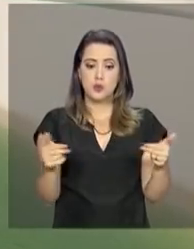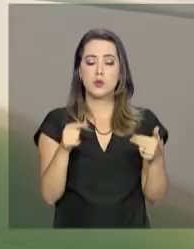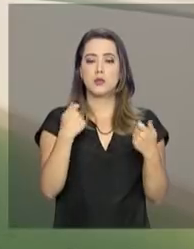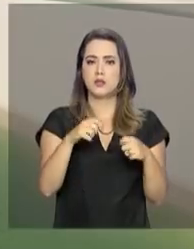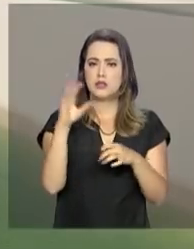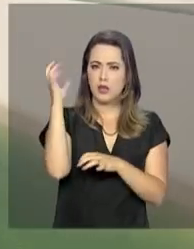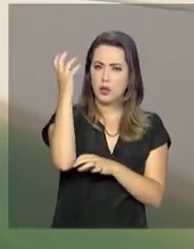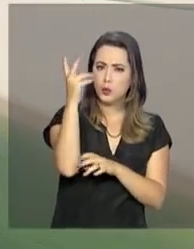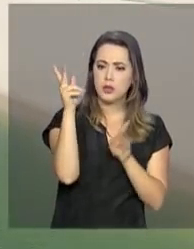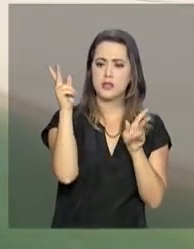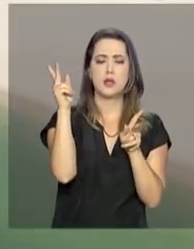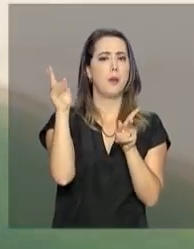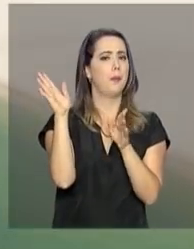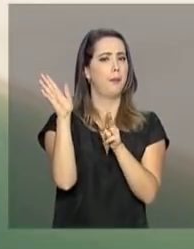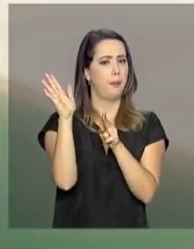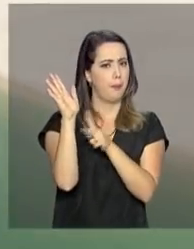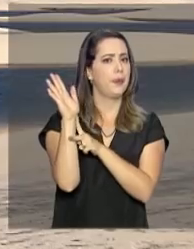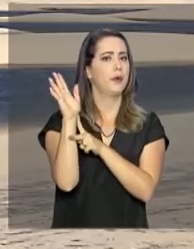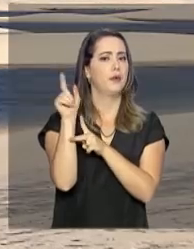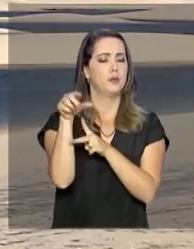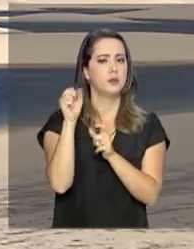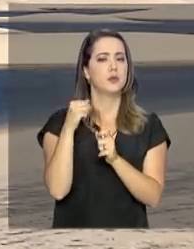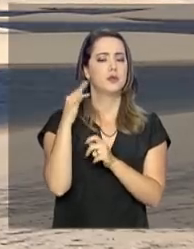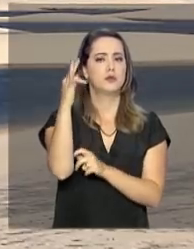perspectiva de sobrevivência futura.